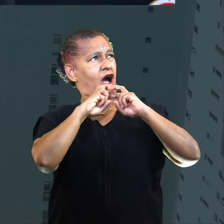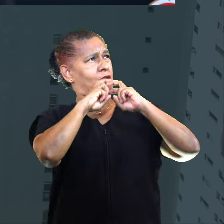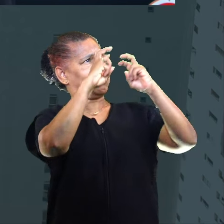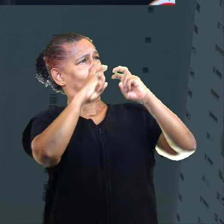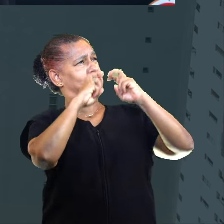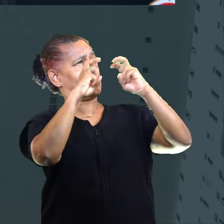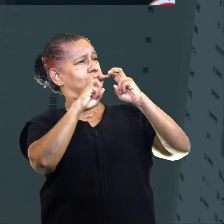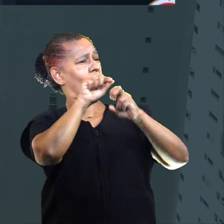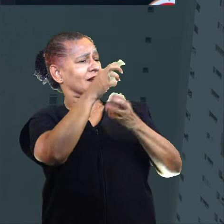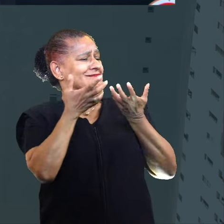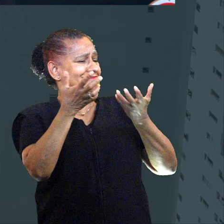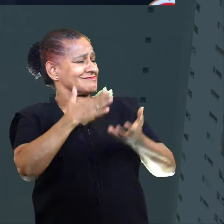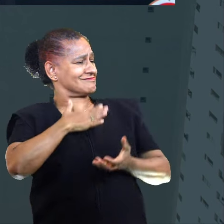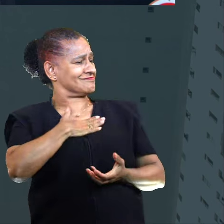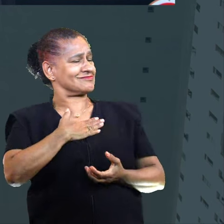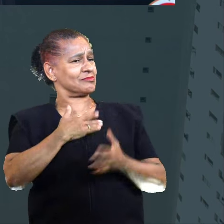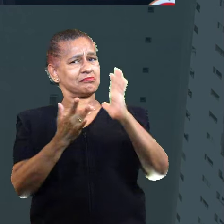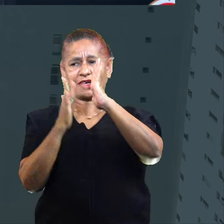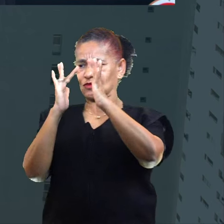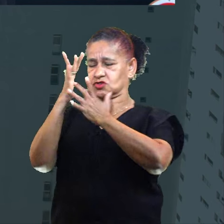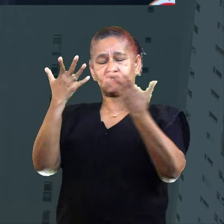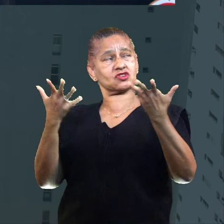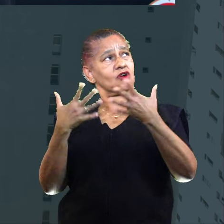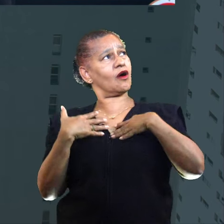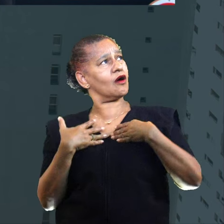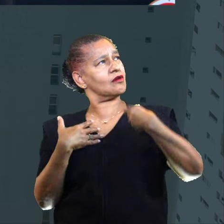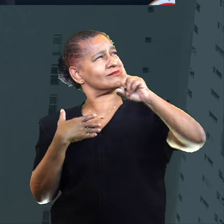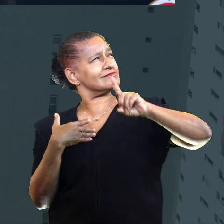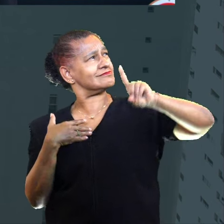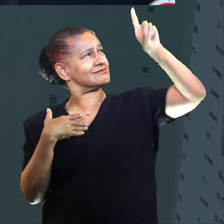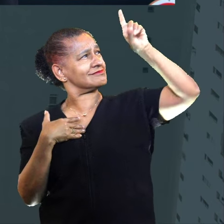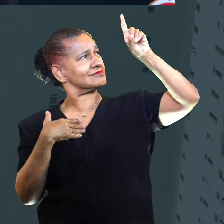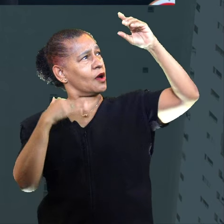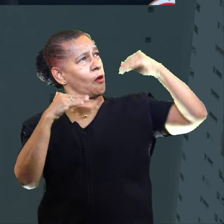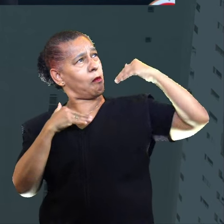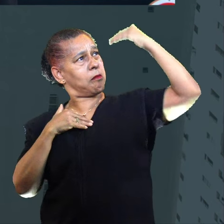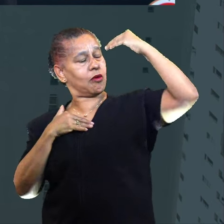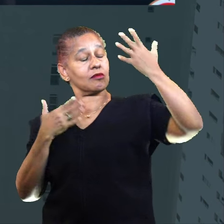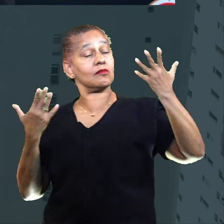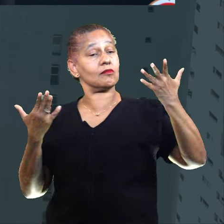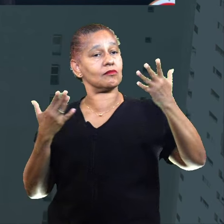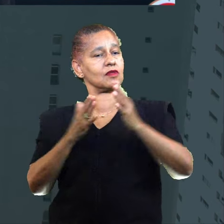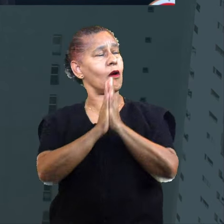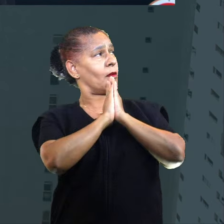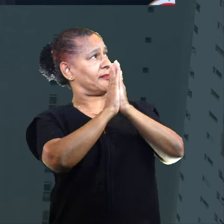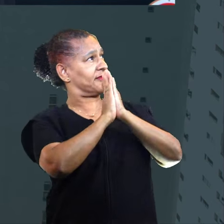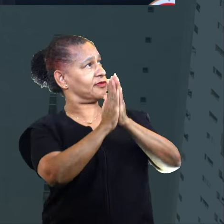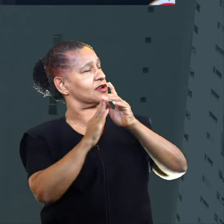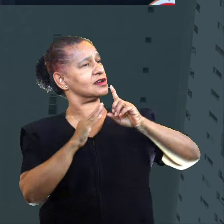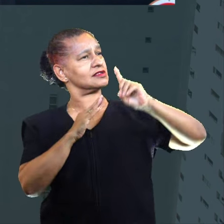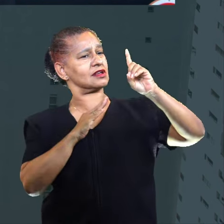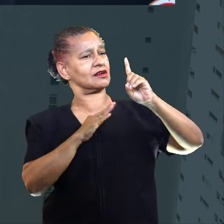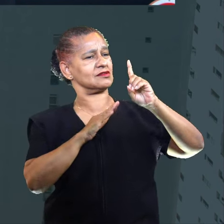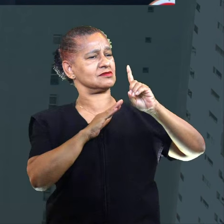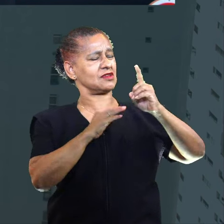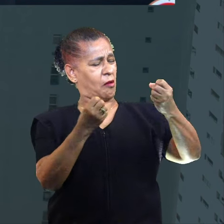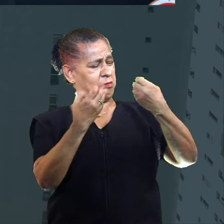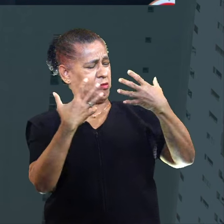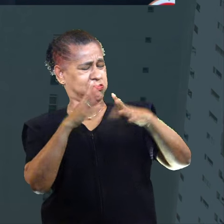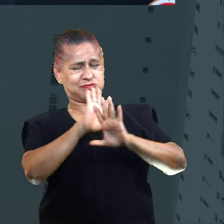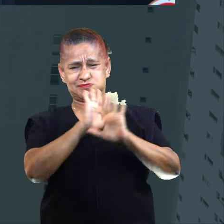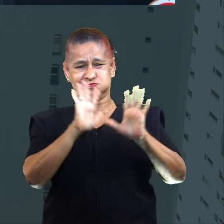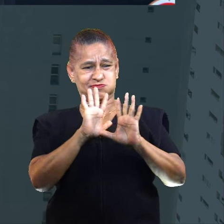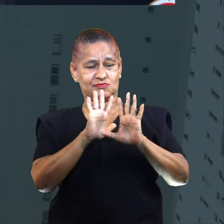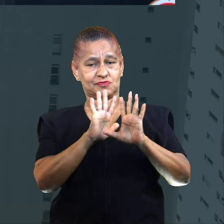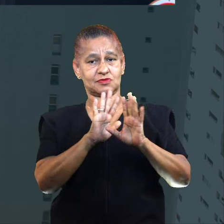voz, Que queres comigo, Jesus, filho do Deus Altíssimo? Rogo-te por Deus que não me atormentes.